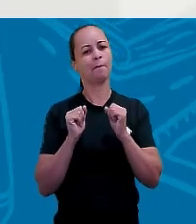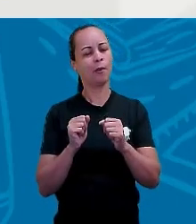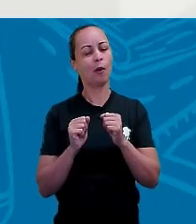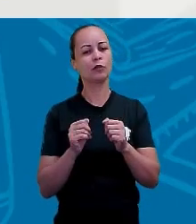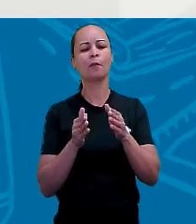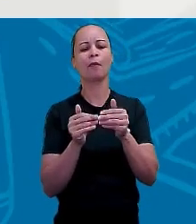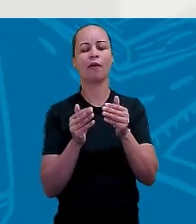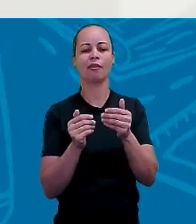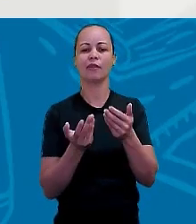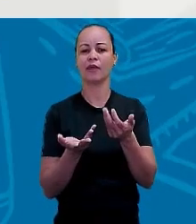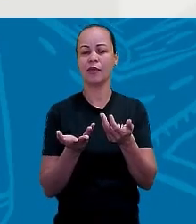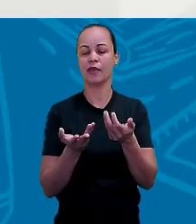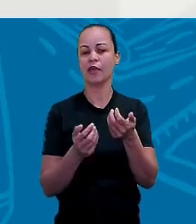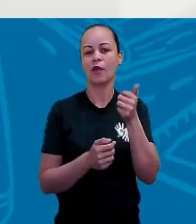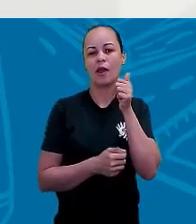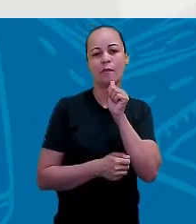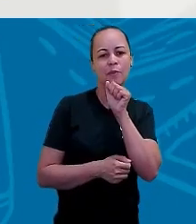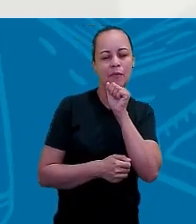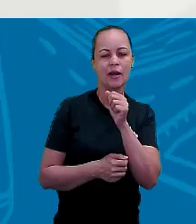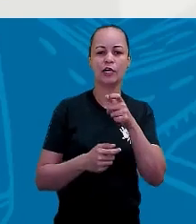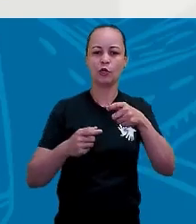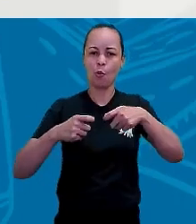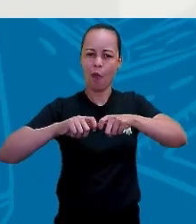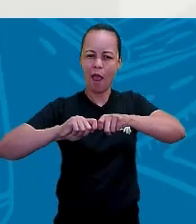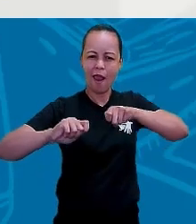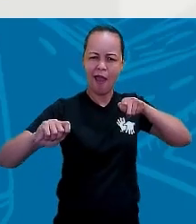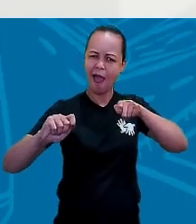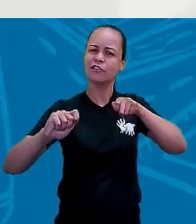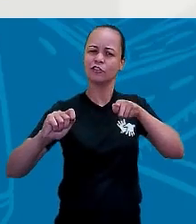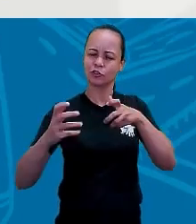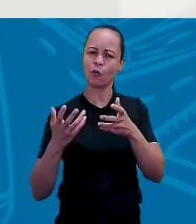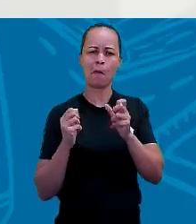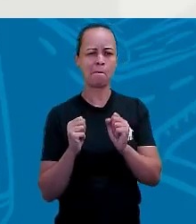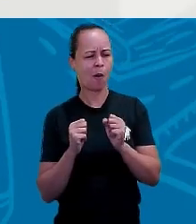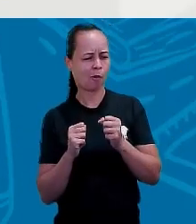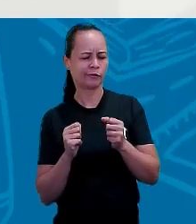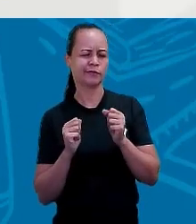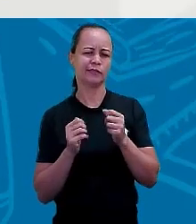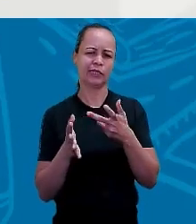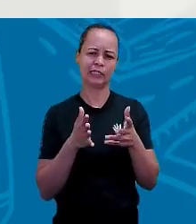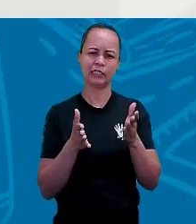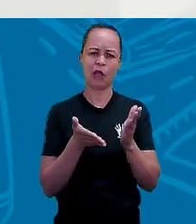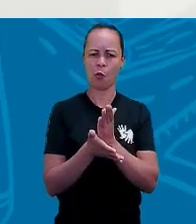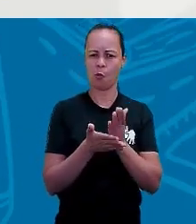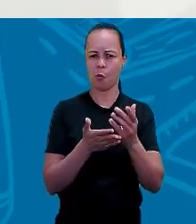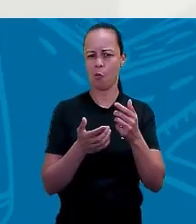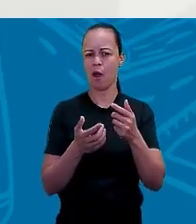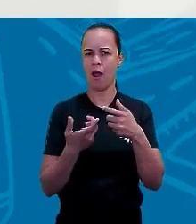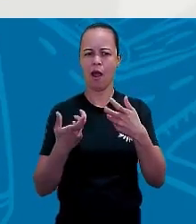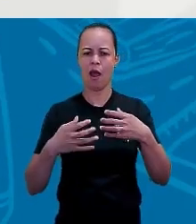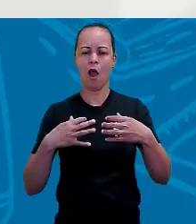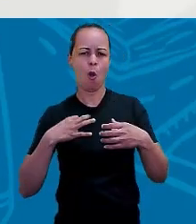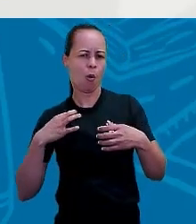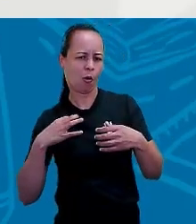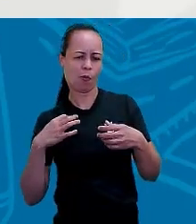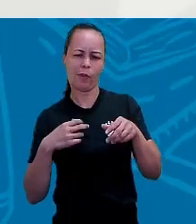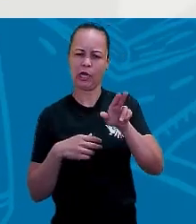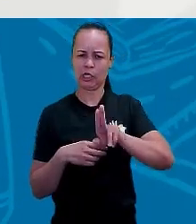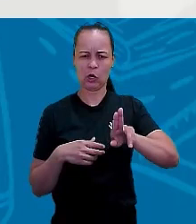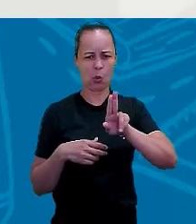pedir um elástico aí para a mamãe. Pode ser um elástico de alguma roupa que ela não use mais, algum vestido.